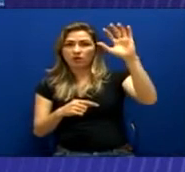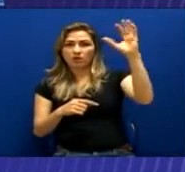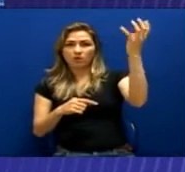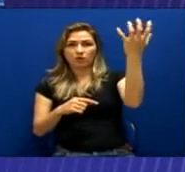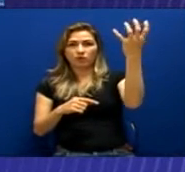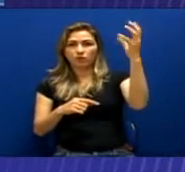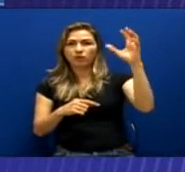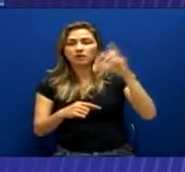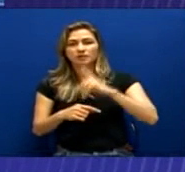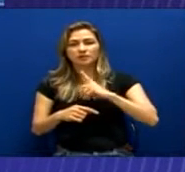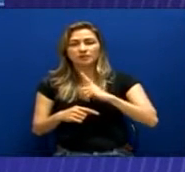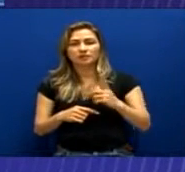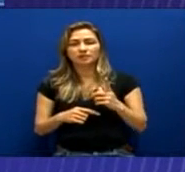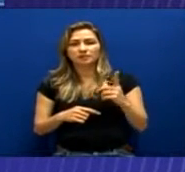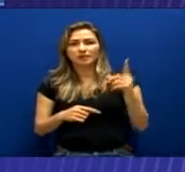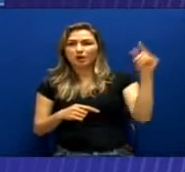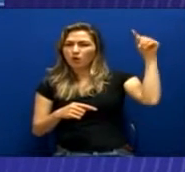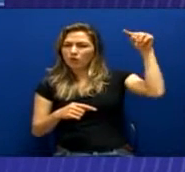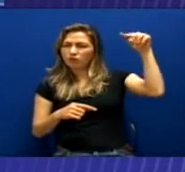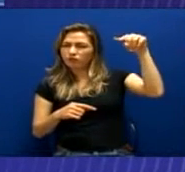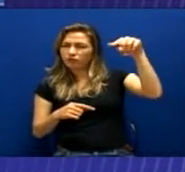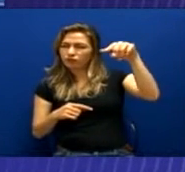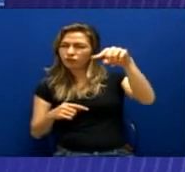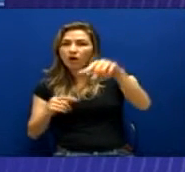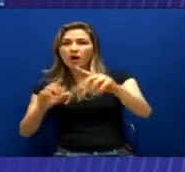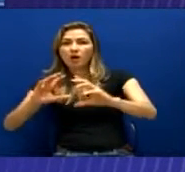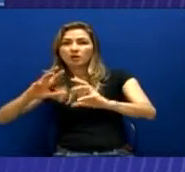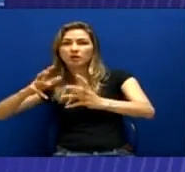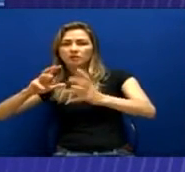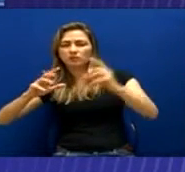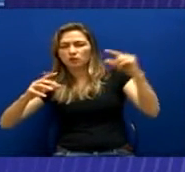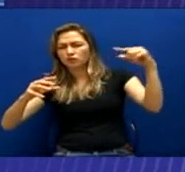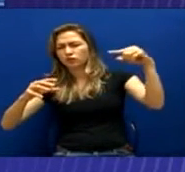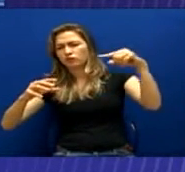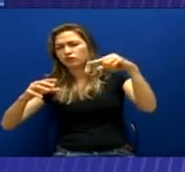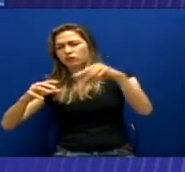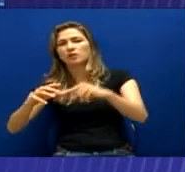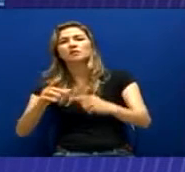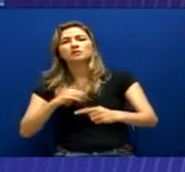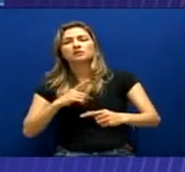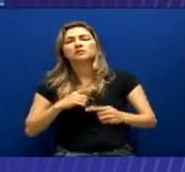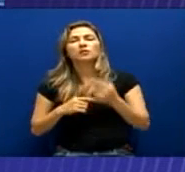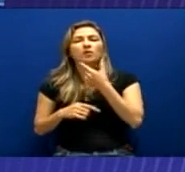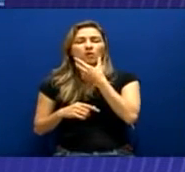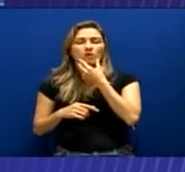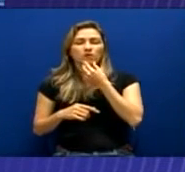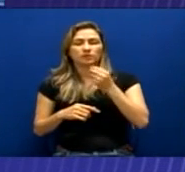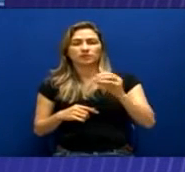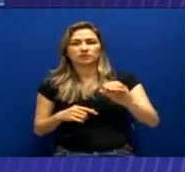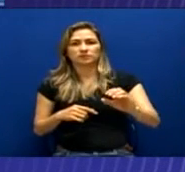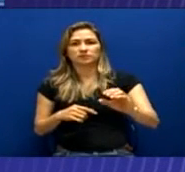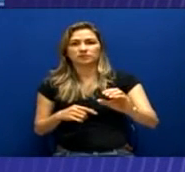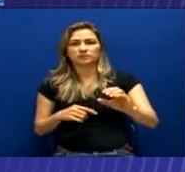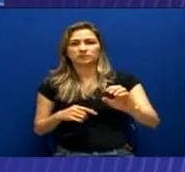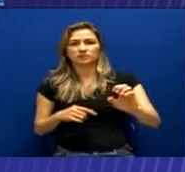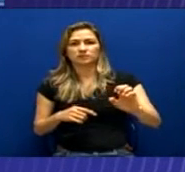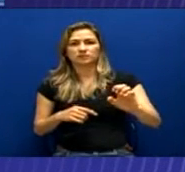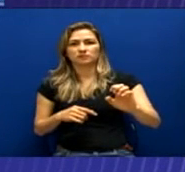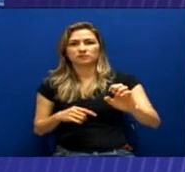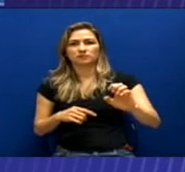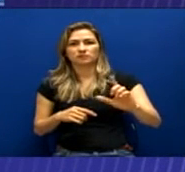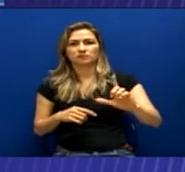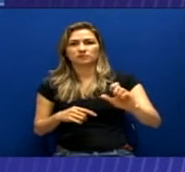levado ao hospital pelos pais. A foto do Sérgio Rangel, por favor. Olha só, pessoal,